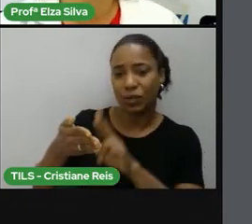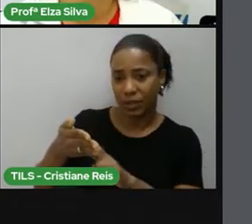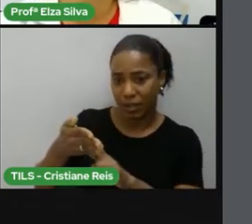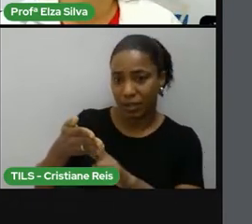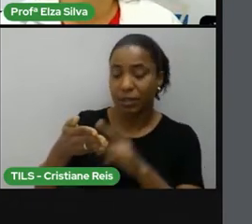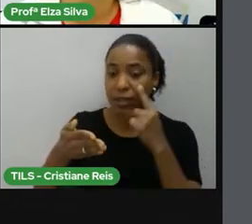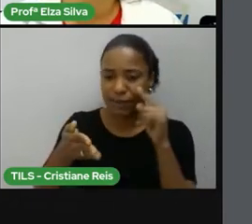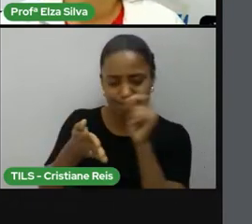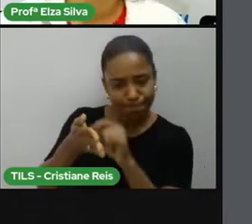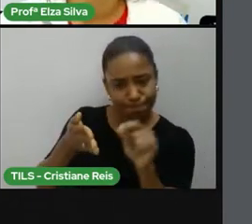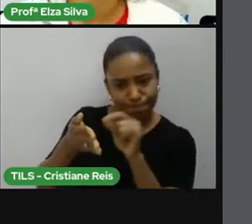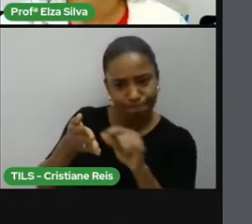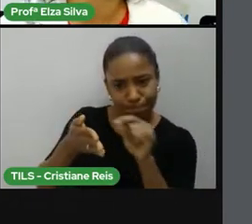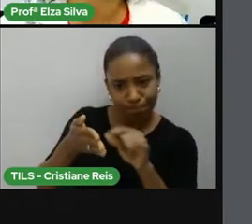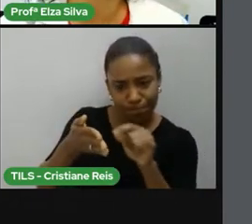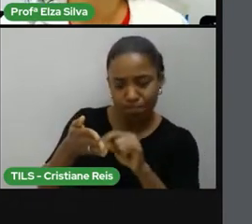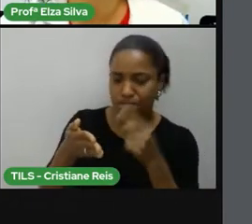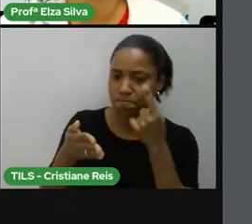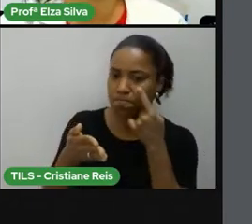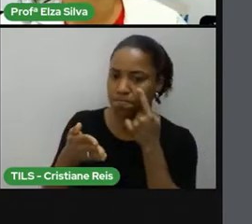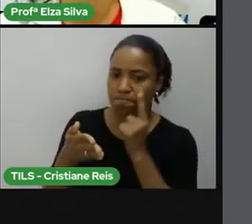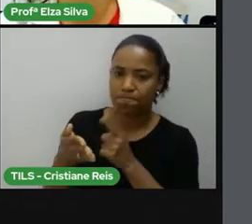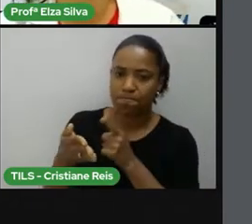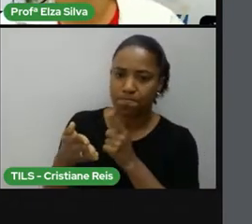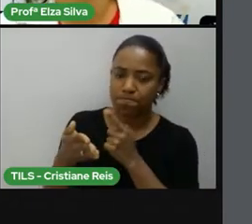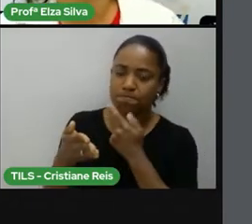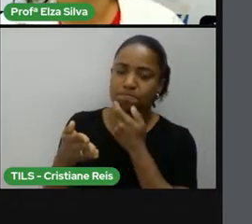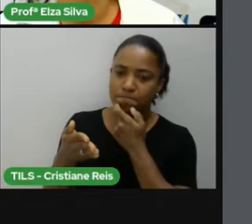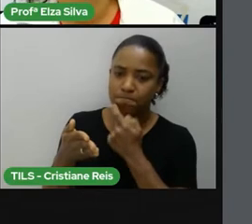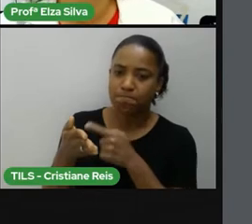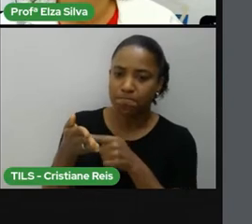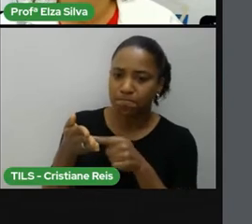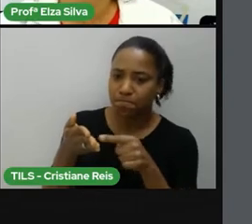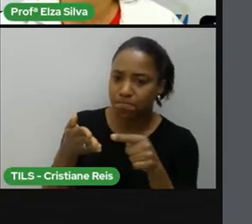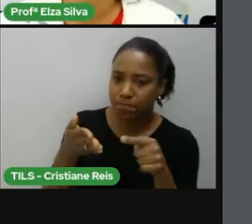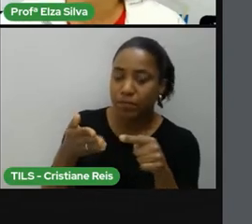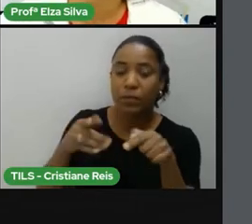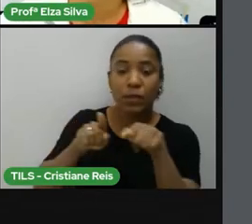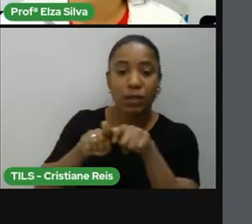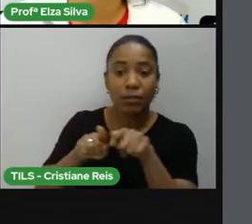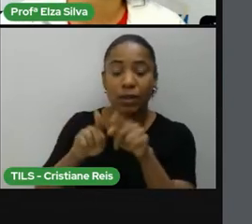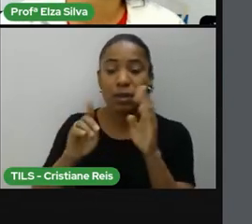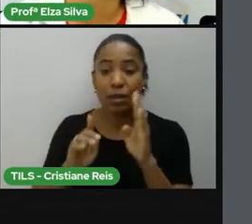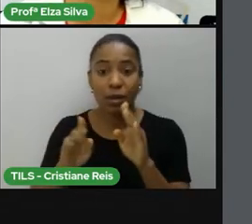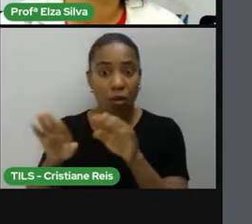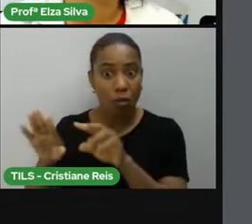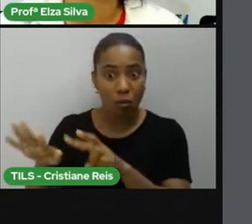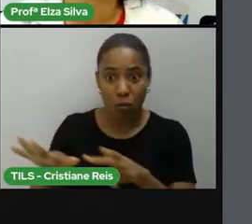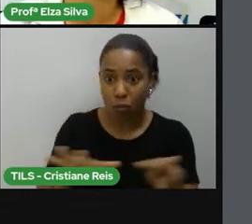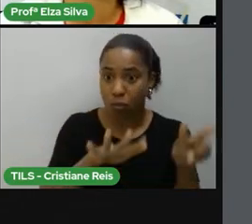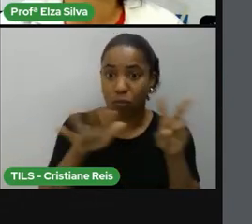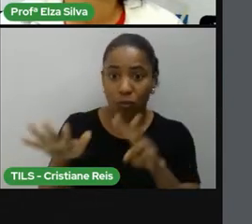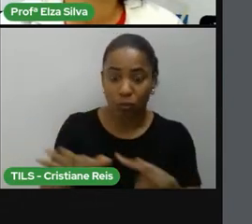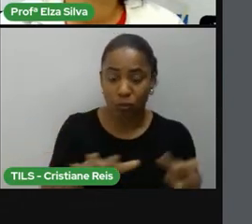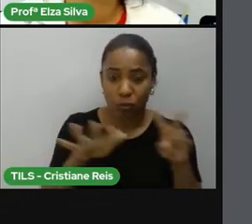anotações, mantenha uma rotina de estudos para não se atrasar com tarefas de aula.